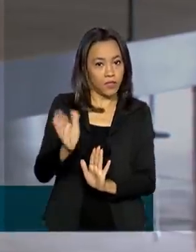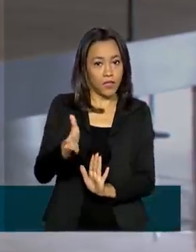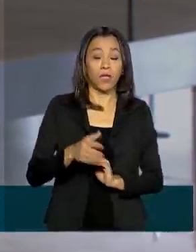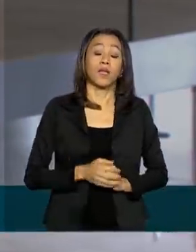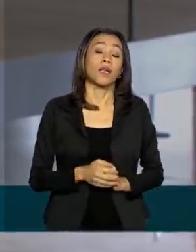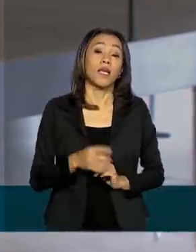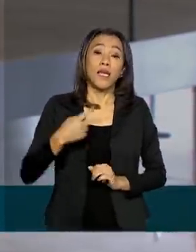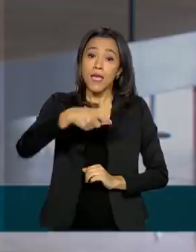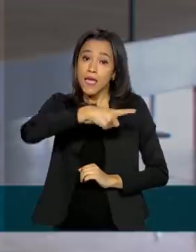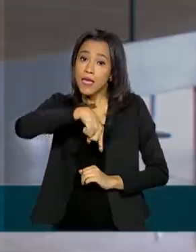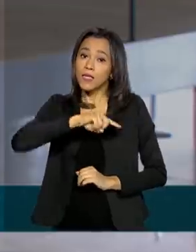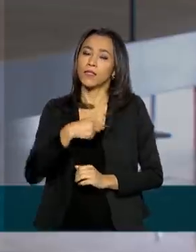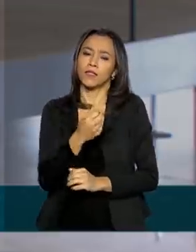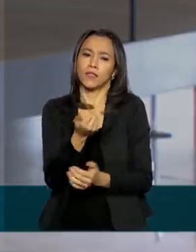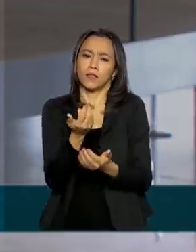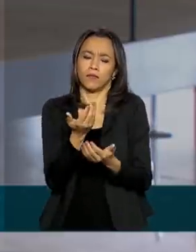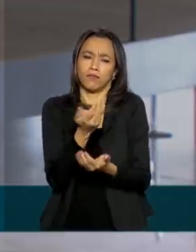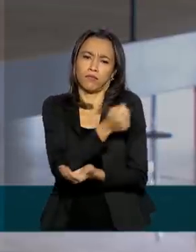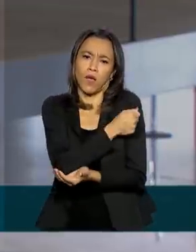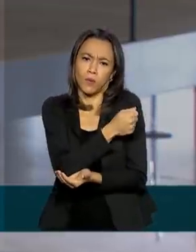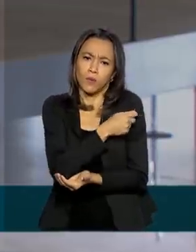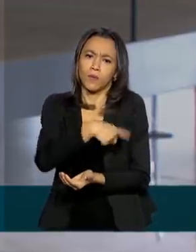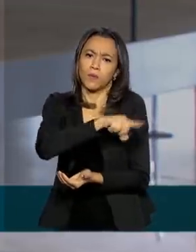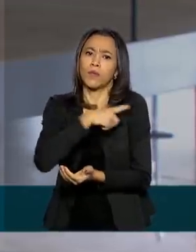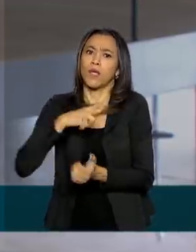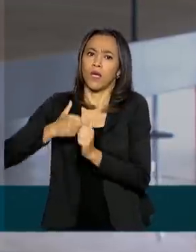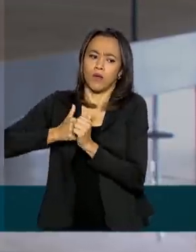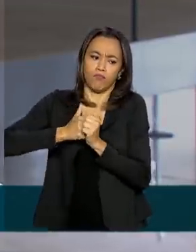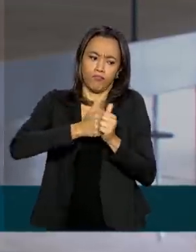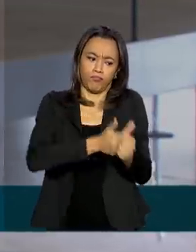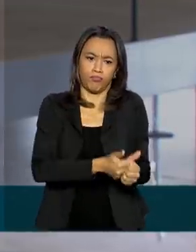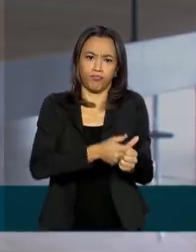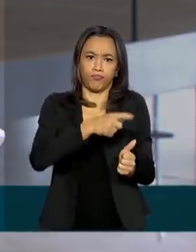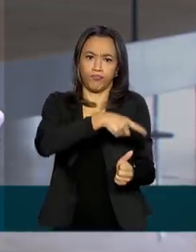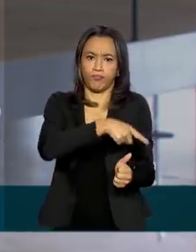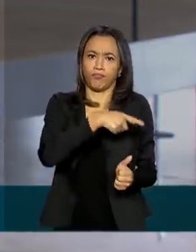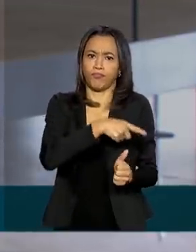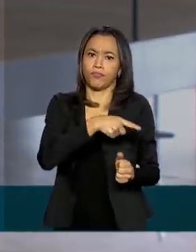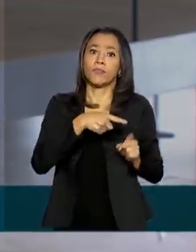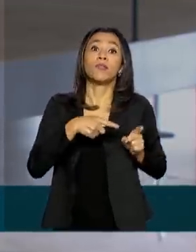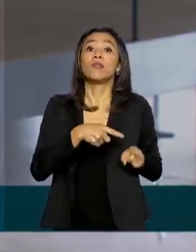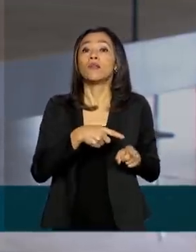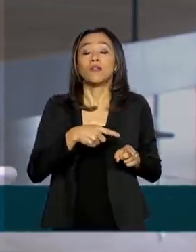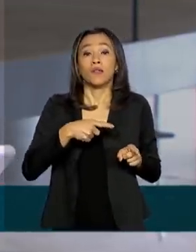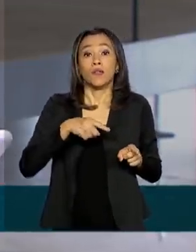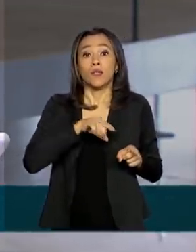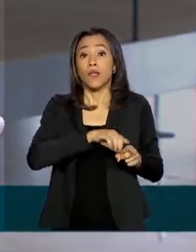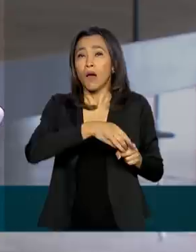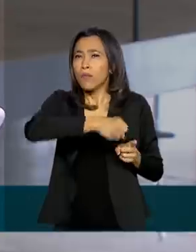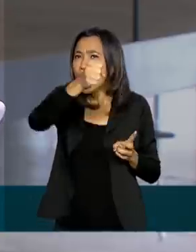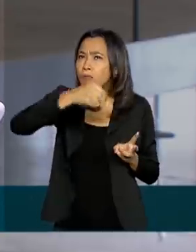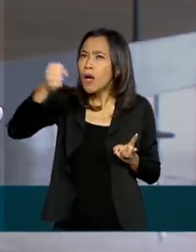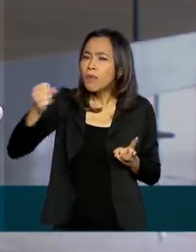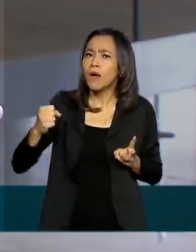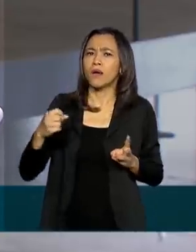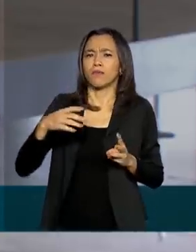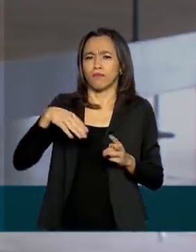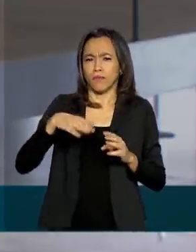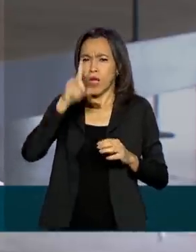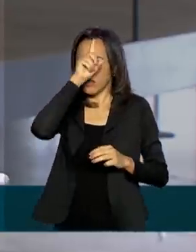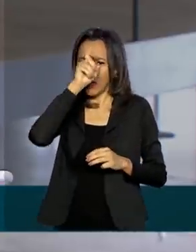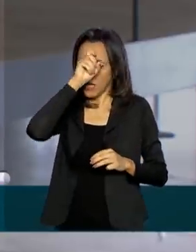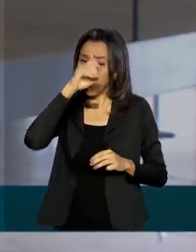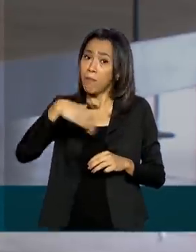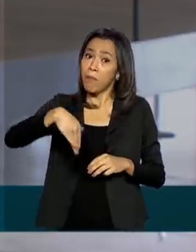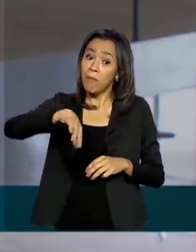Esses estudantes, eles trabalham sob supervisão nas unidades de saúde. São mais de 105 mil que estão